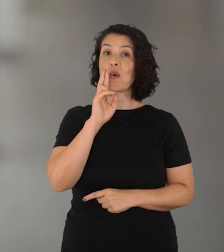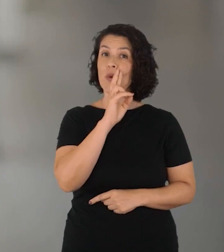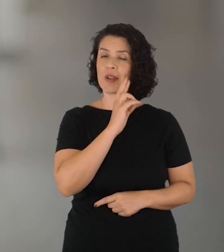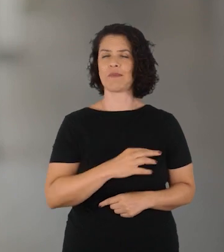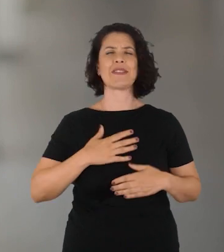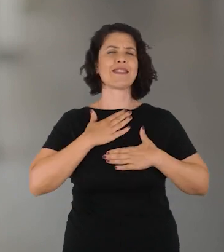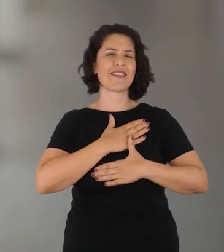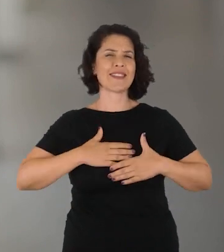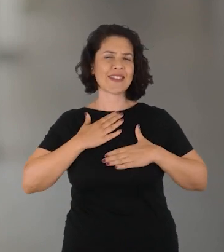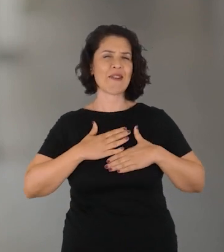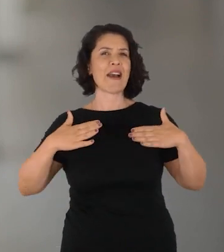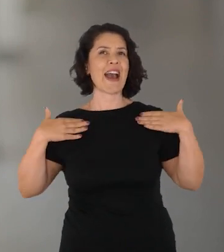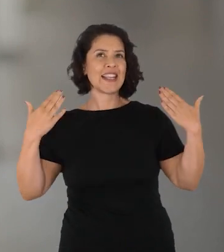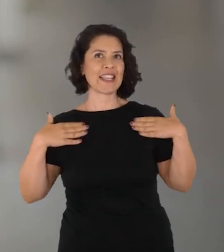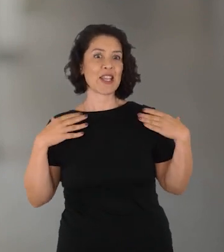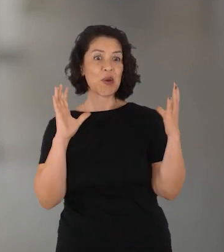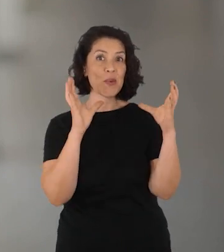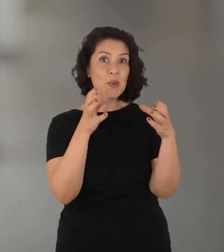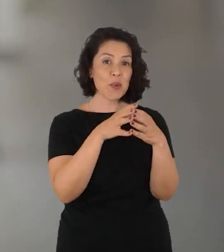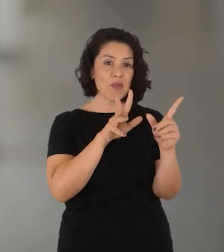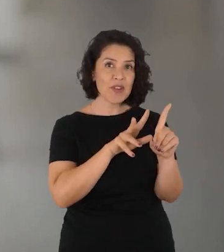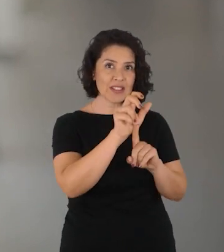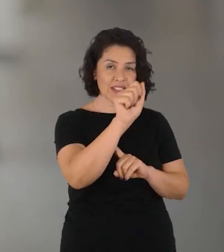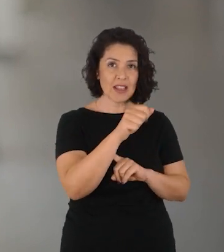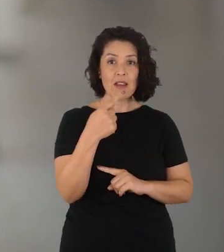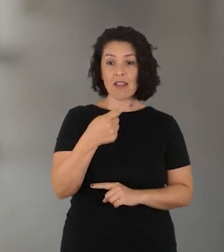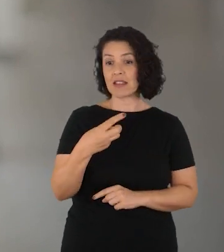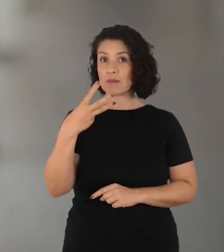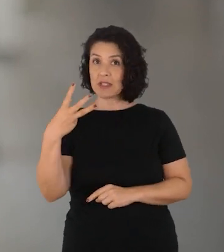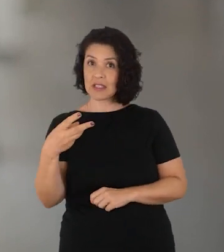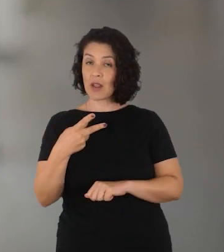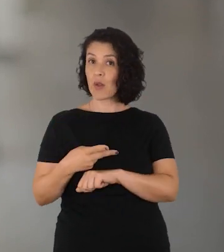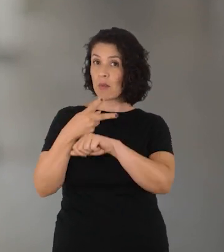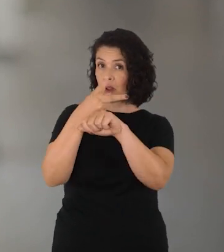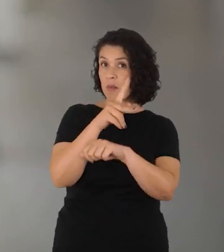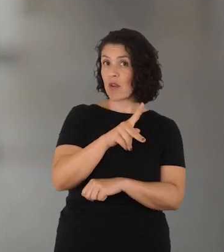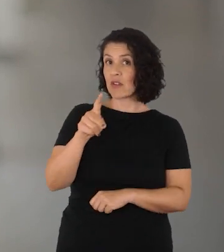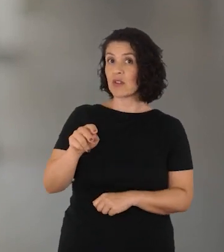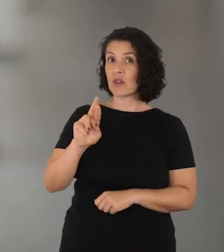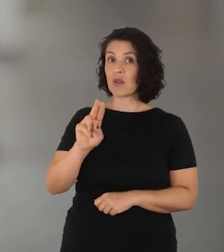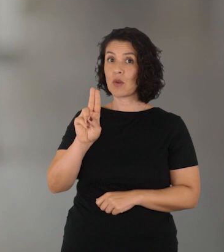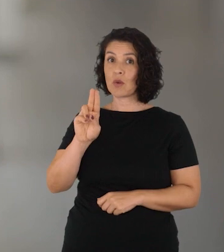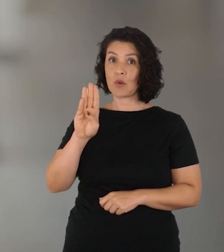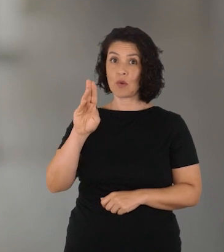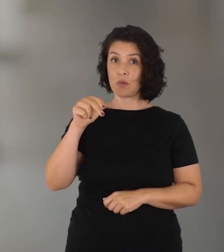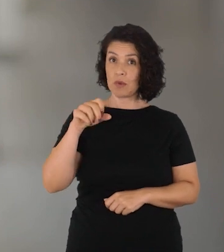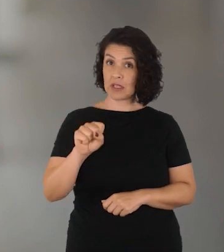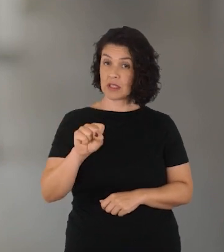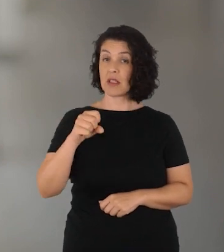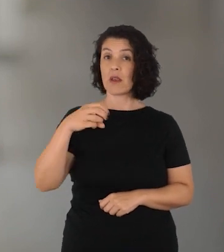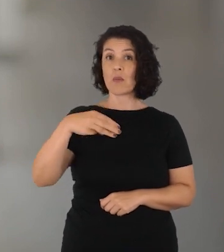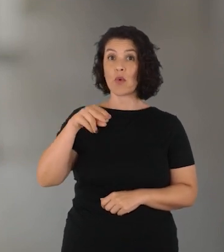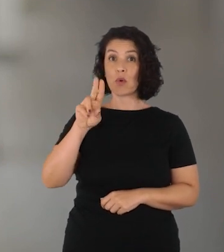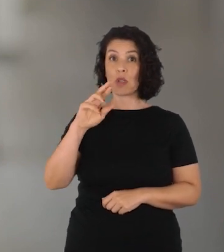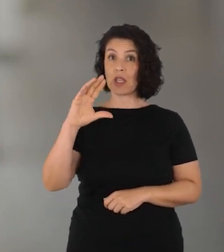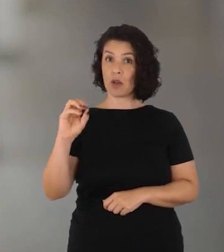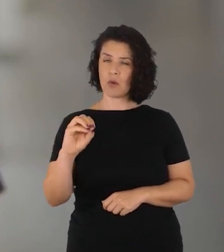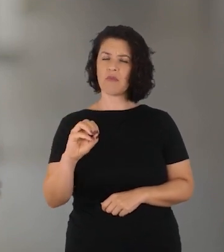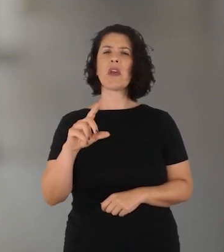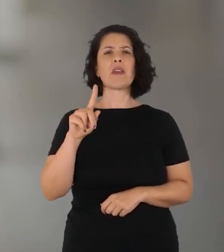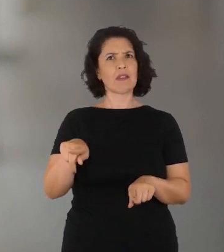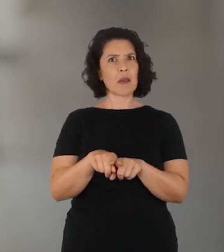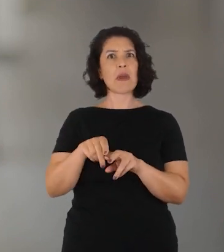satisfação e alegria estar entre as vencedoras dessa 13ª edição do prêmio professor Rubens Murilo Marques. Poder